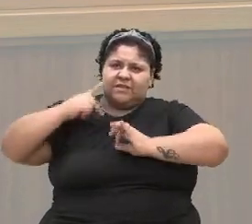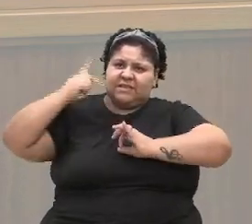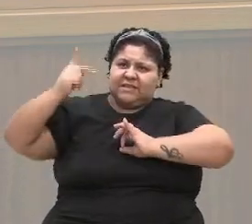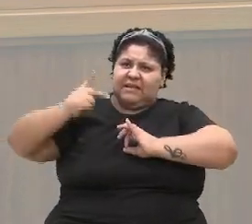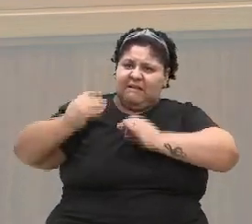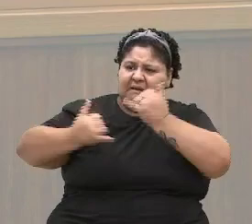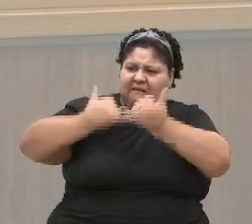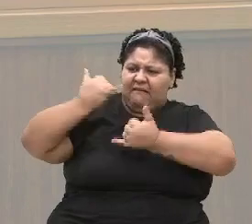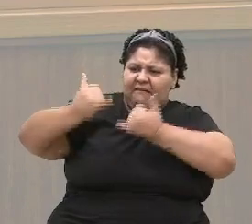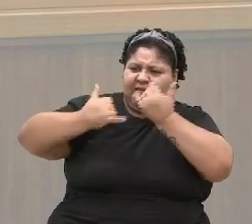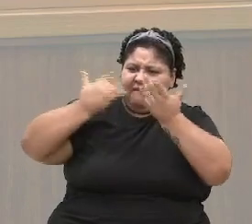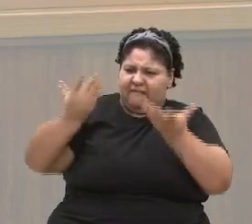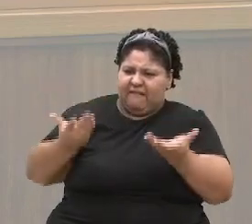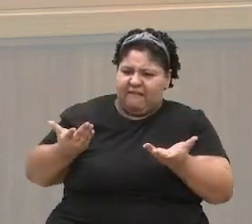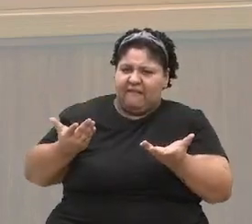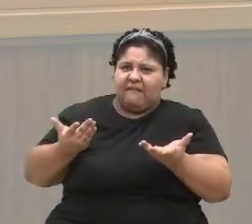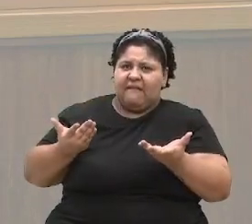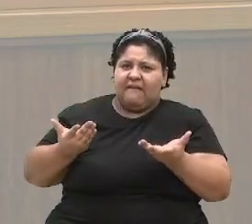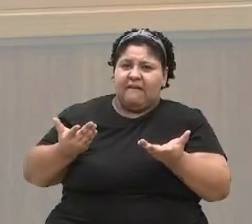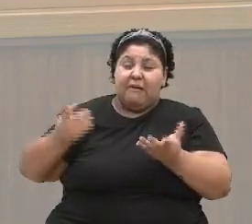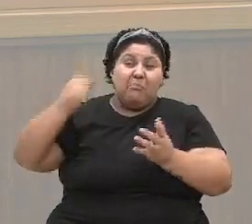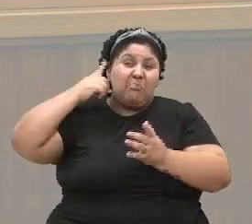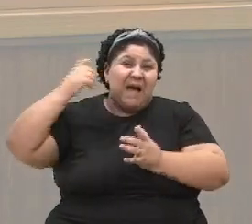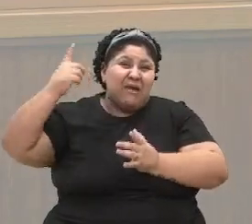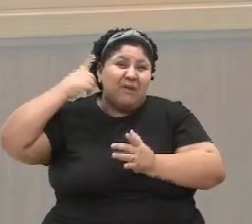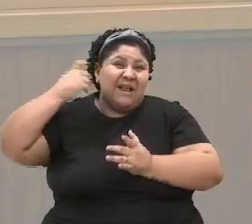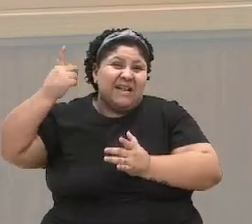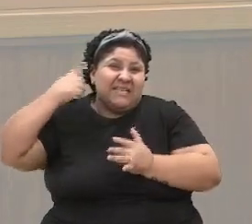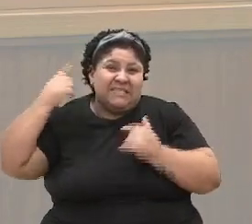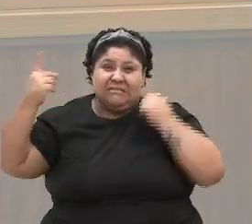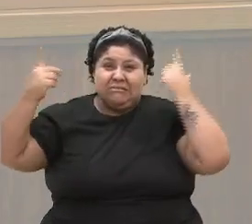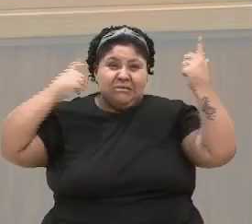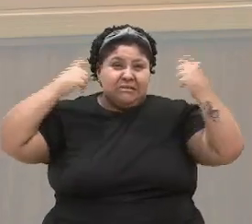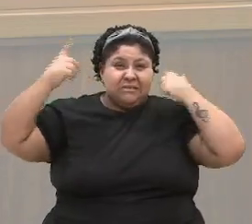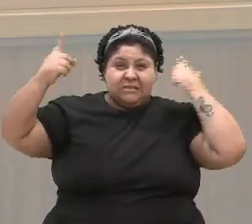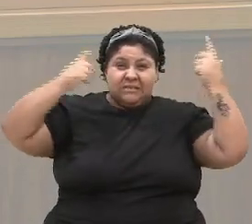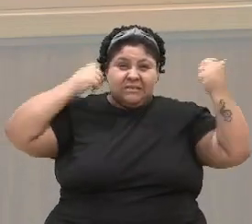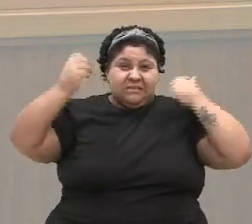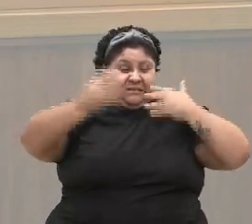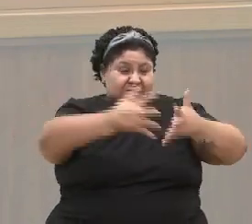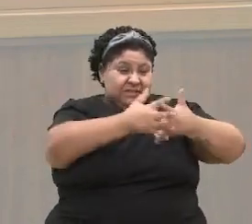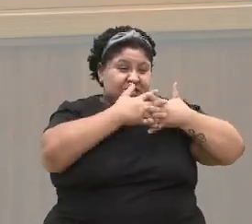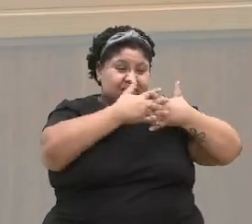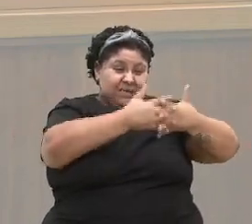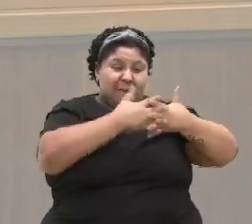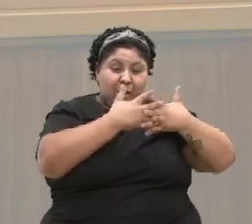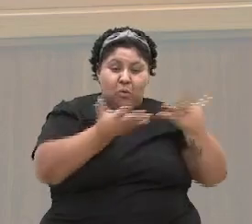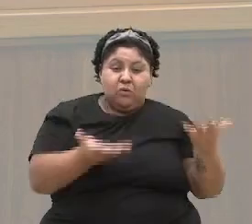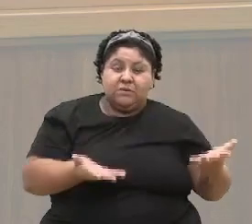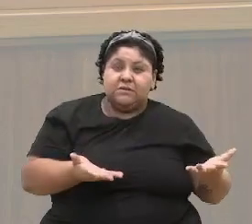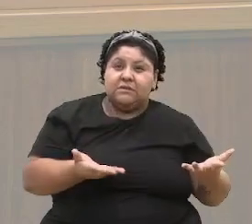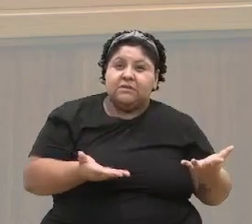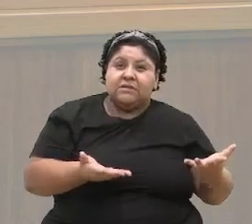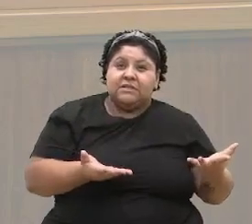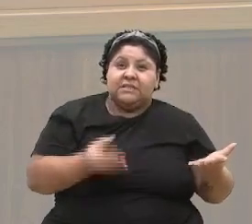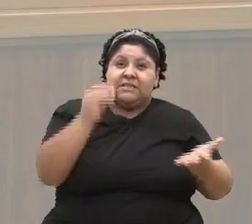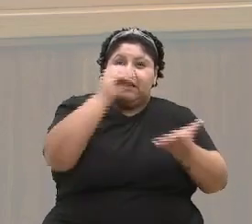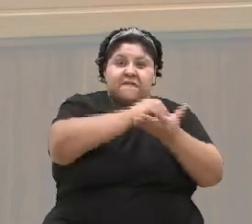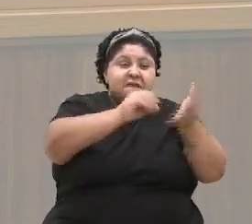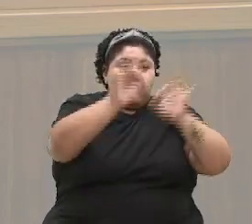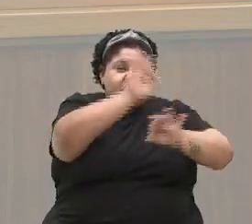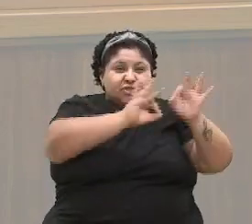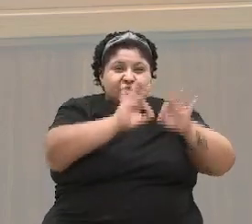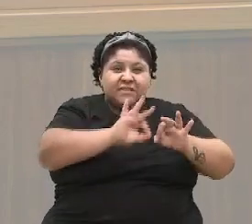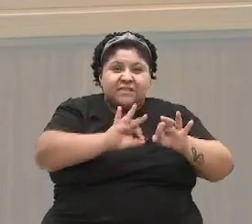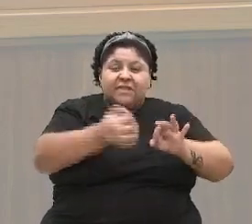brincadeira excessivamente barulhenta, a política do tumulto, da baderna, da desordem que